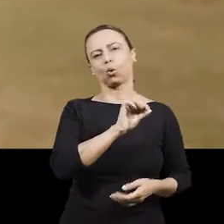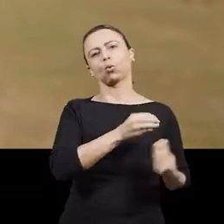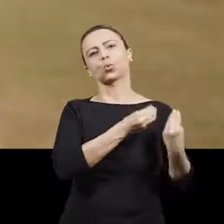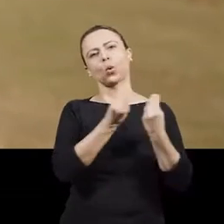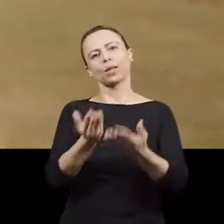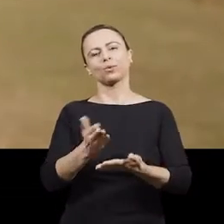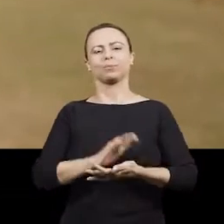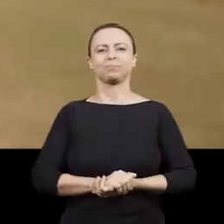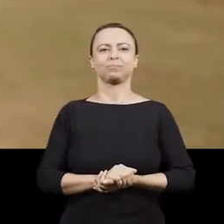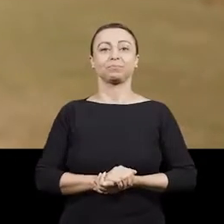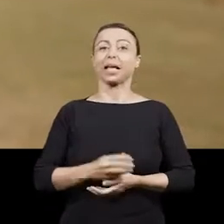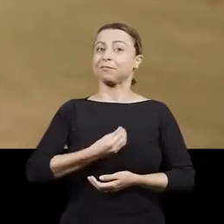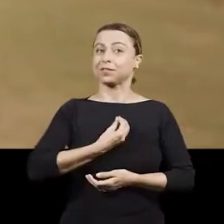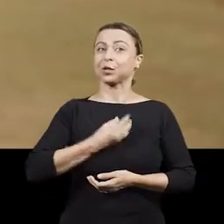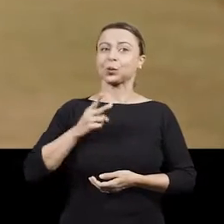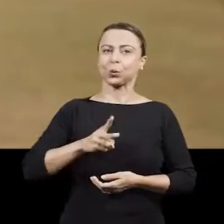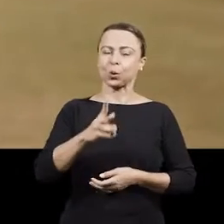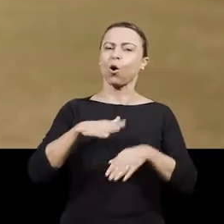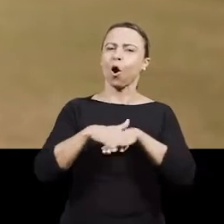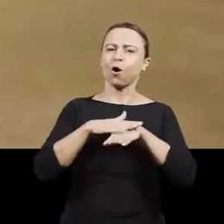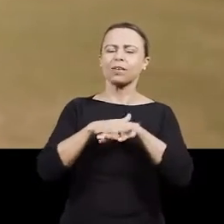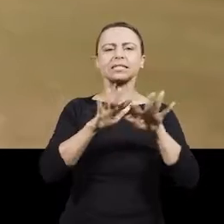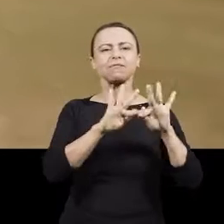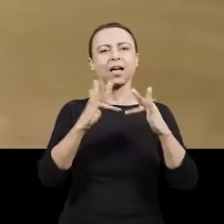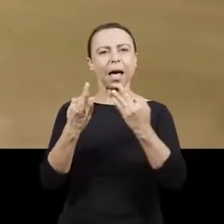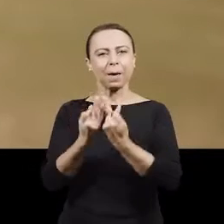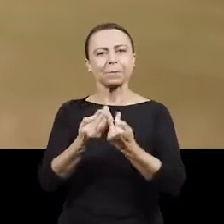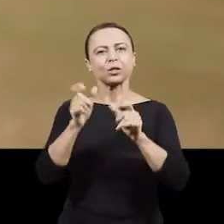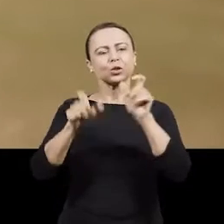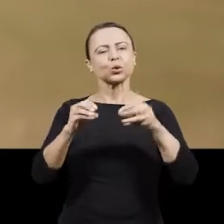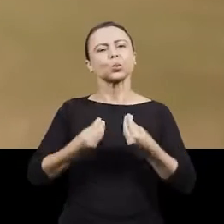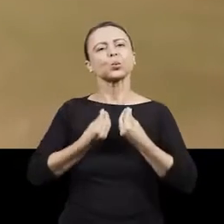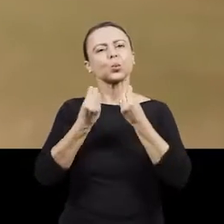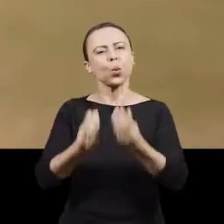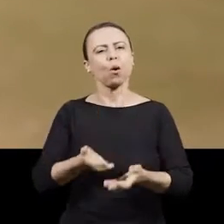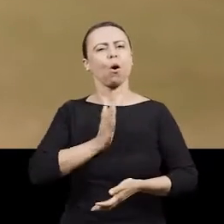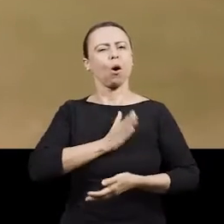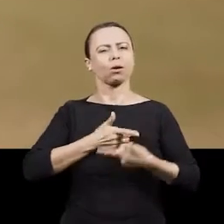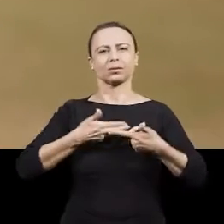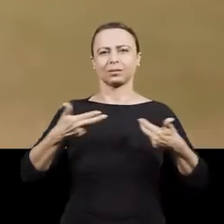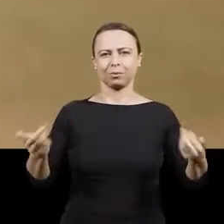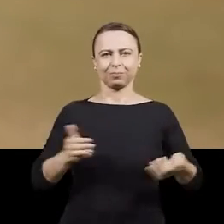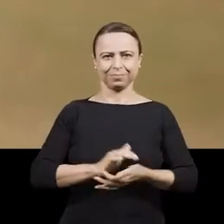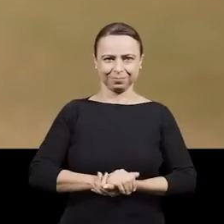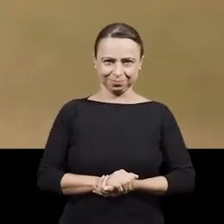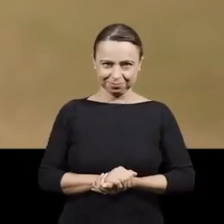Vitor, doador. A vida continua. Converse com a sua família sobre ser doador de órgãos.